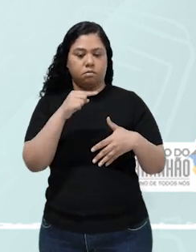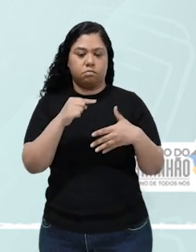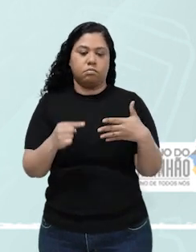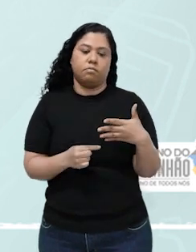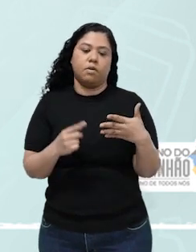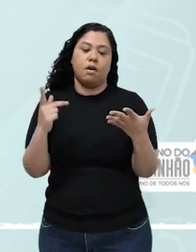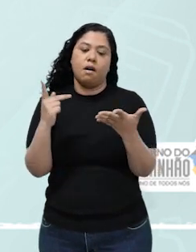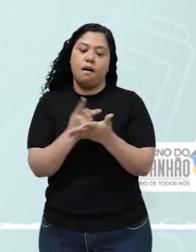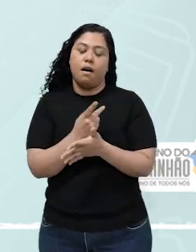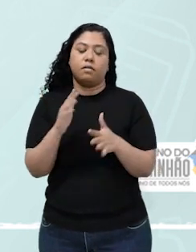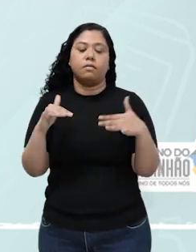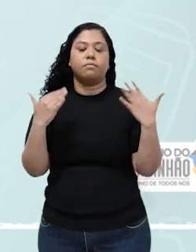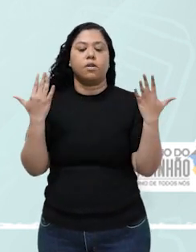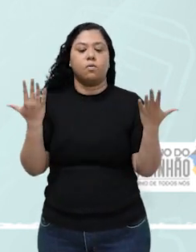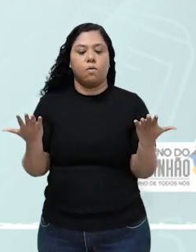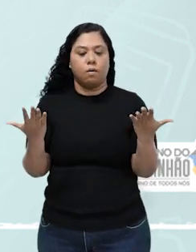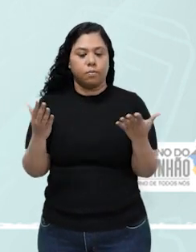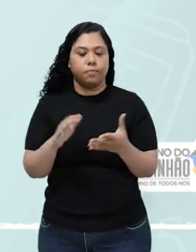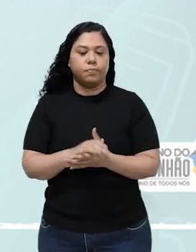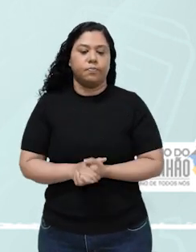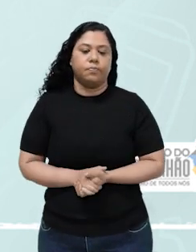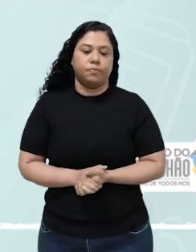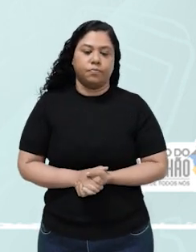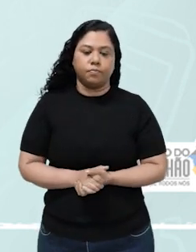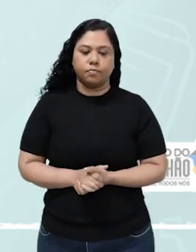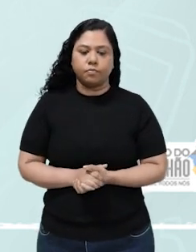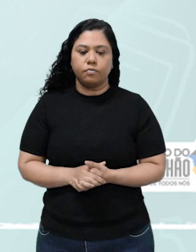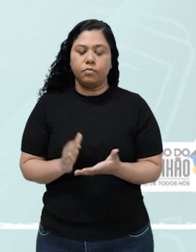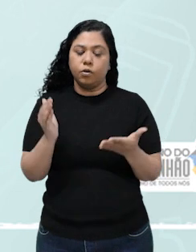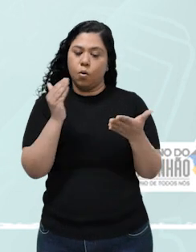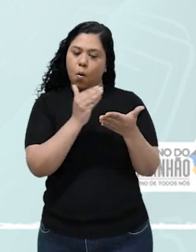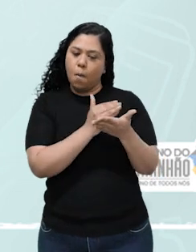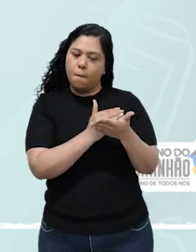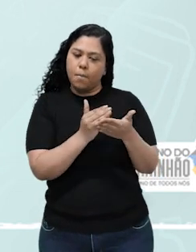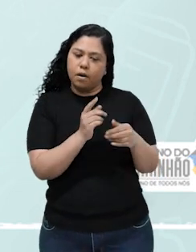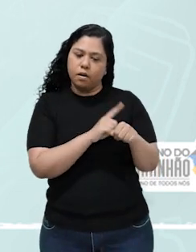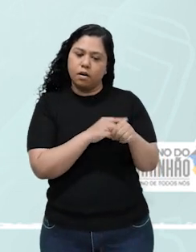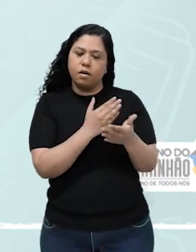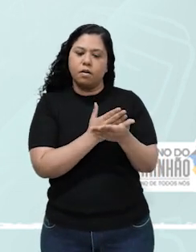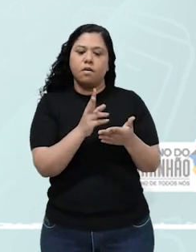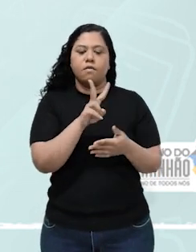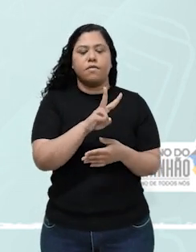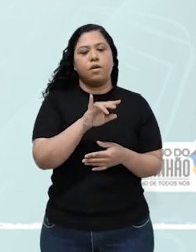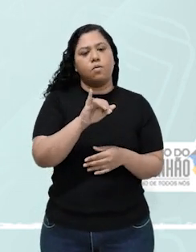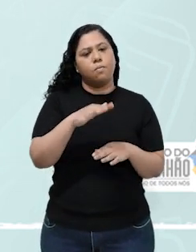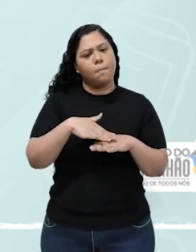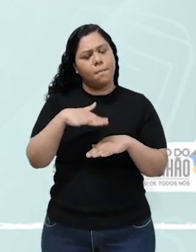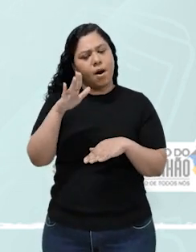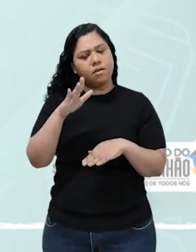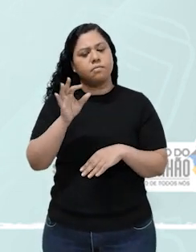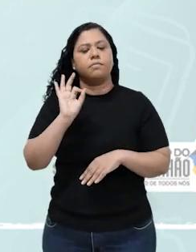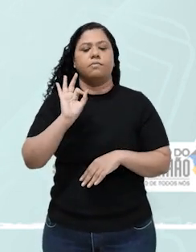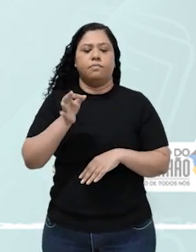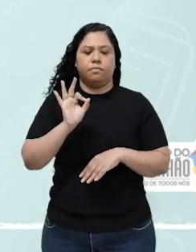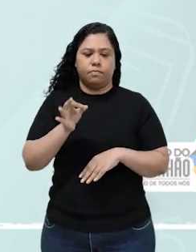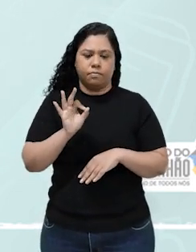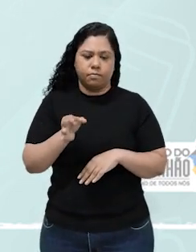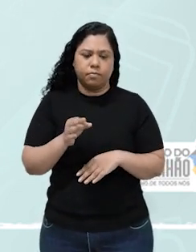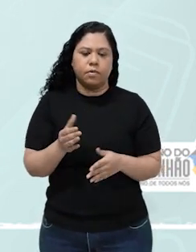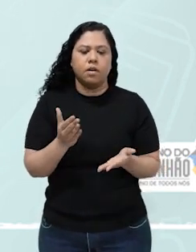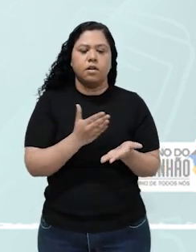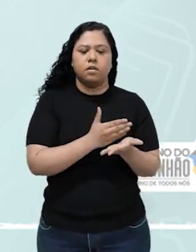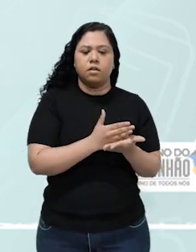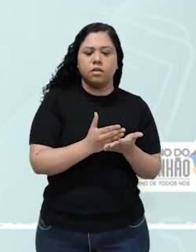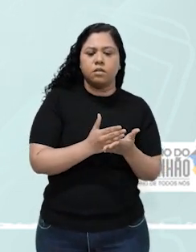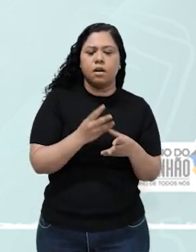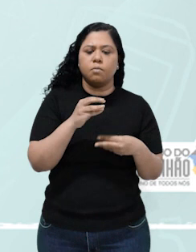corretas, exceto, no instante inicial, a velocidade de V1 é máxima. Correto. No instante inicial,